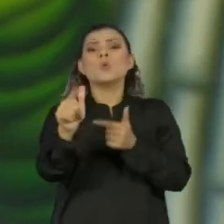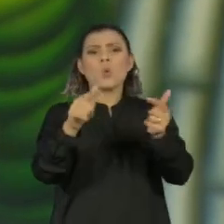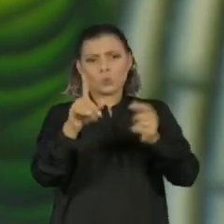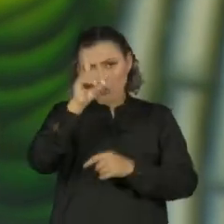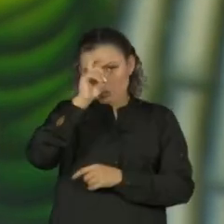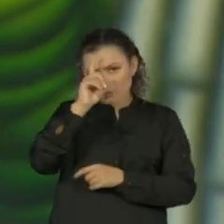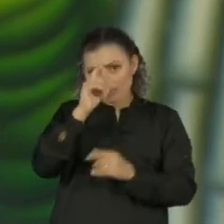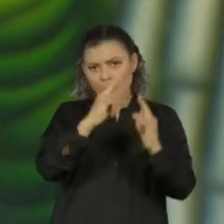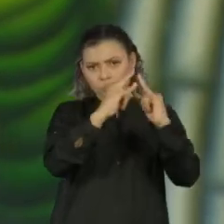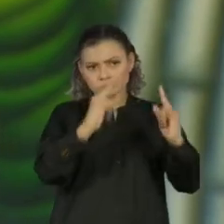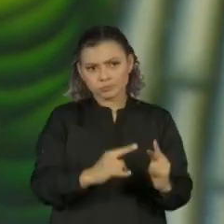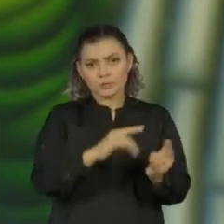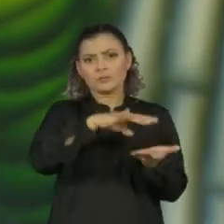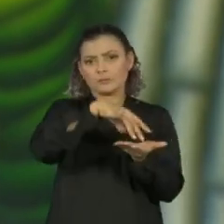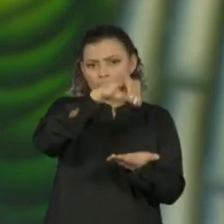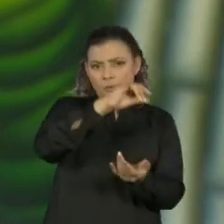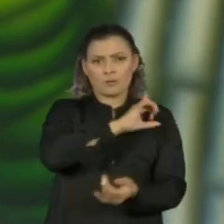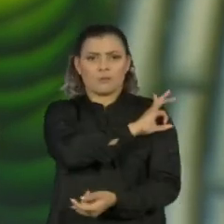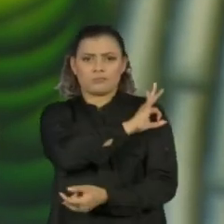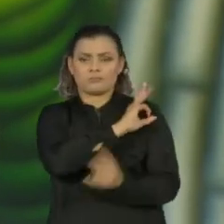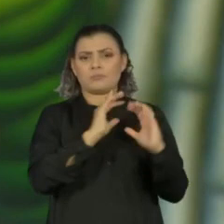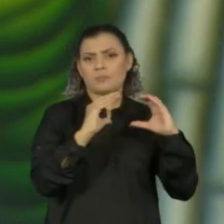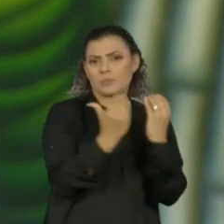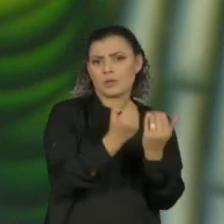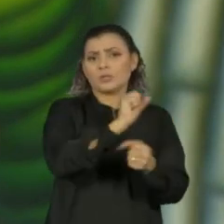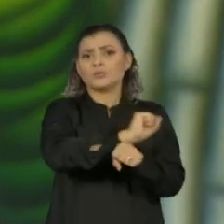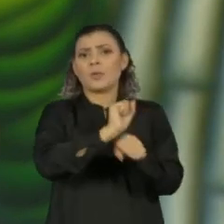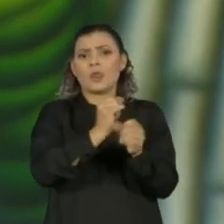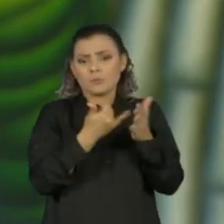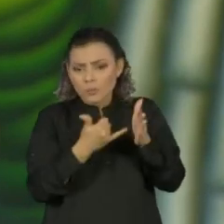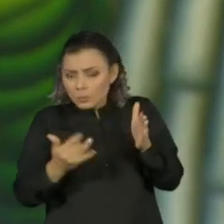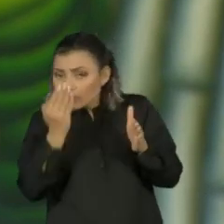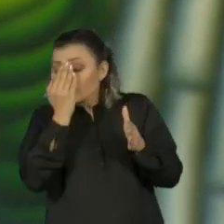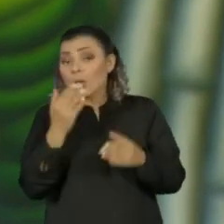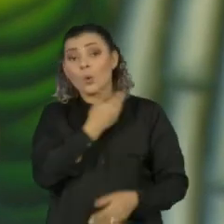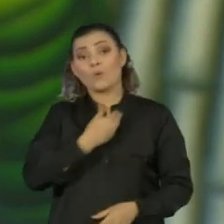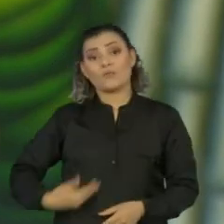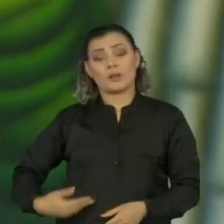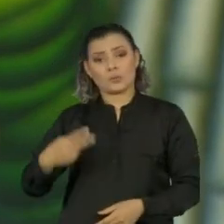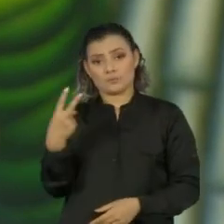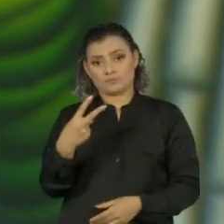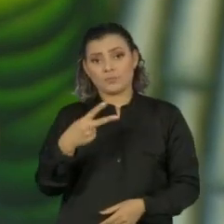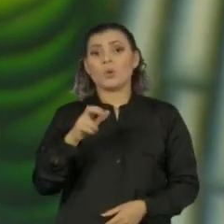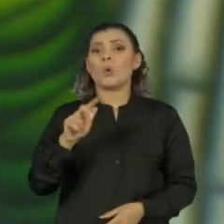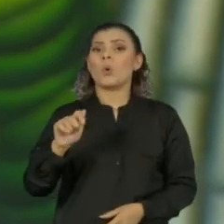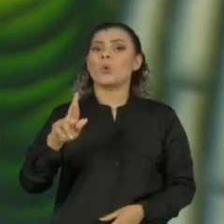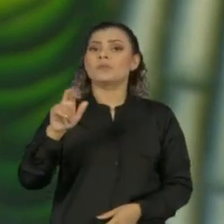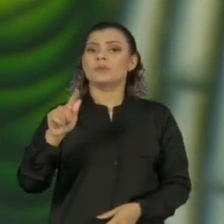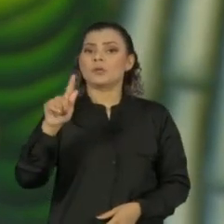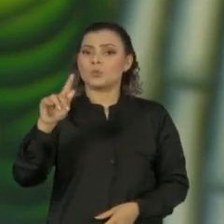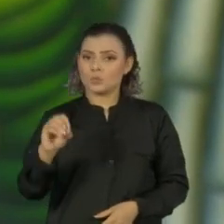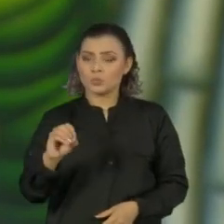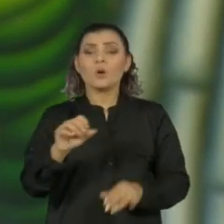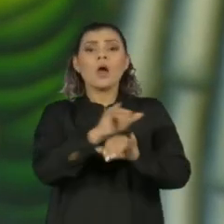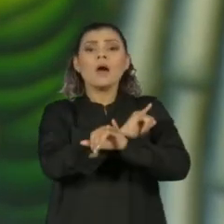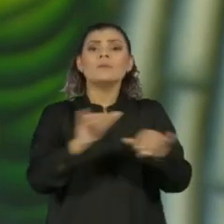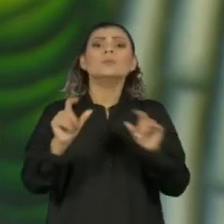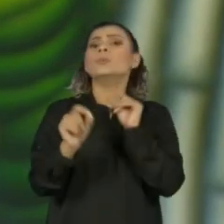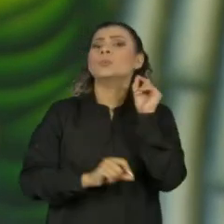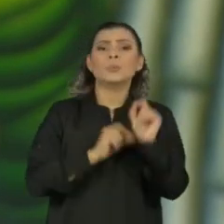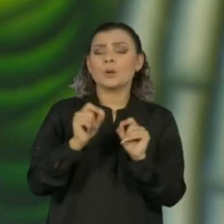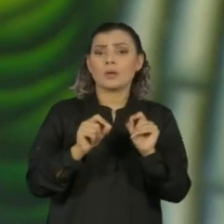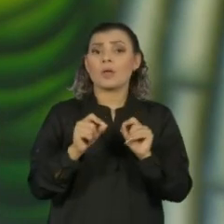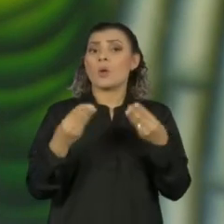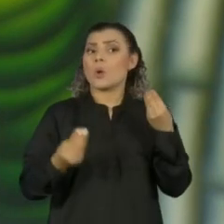hospitais de campanha que ainda aguardam respiradores, o vice-governador Rodrigo Garcia apresentou um quadro sobre a